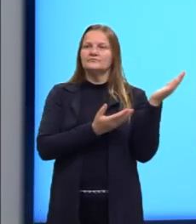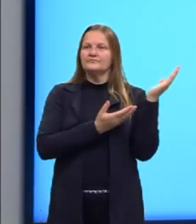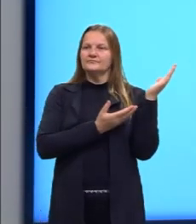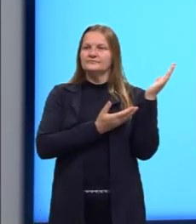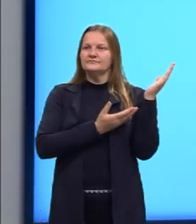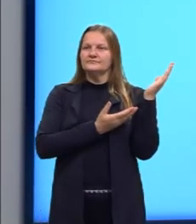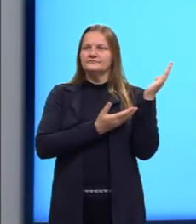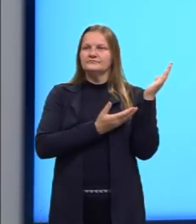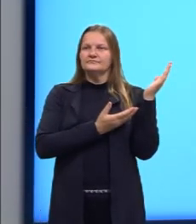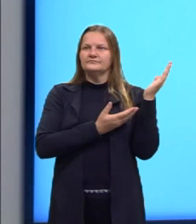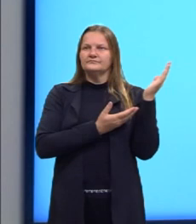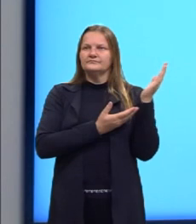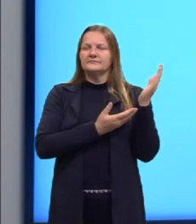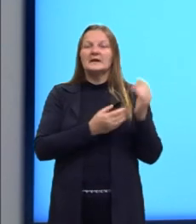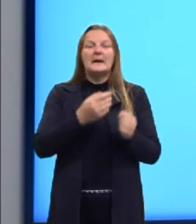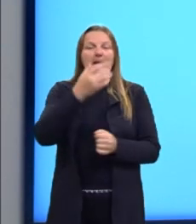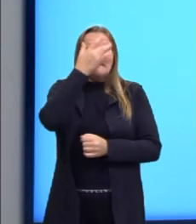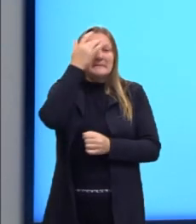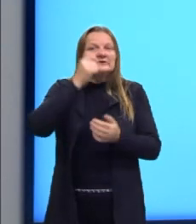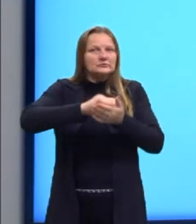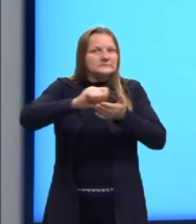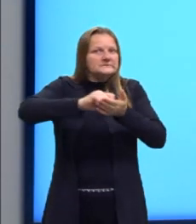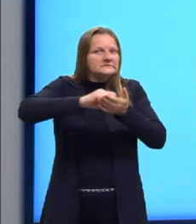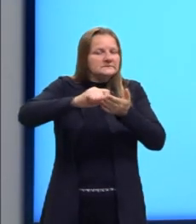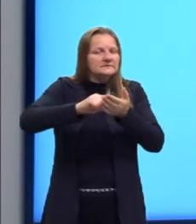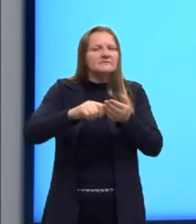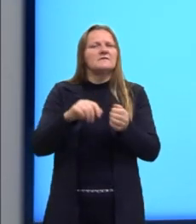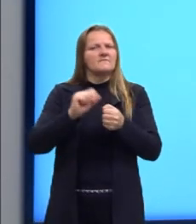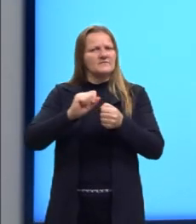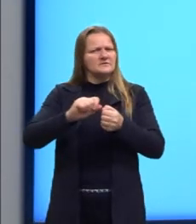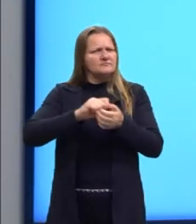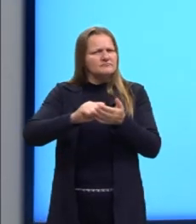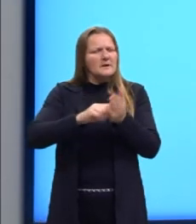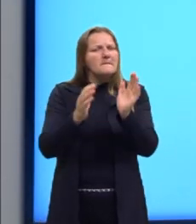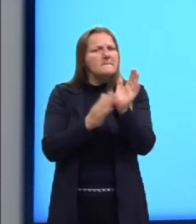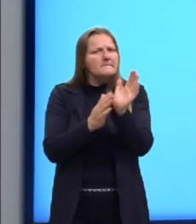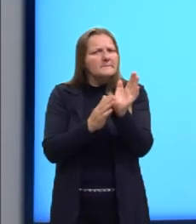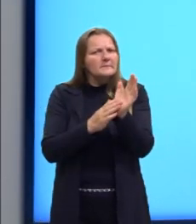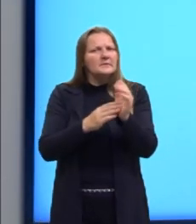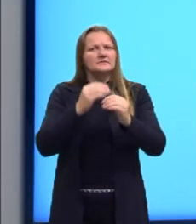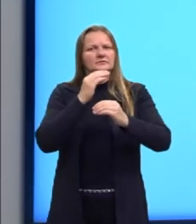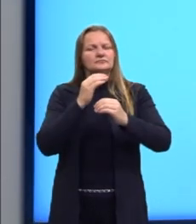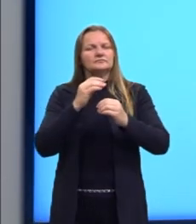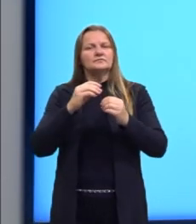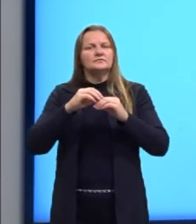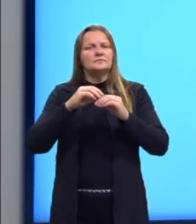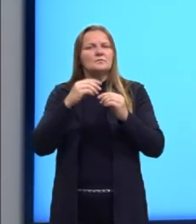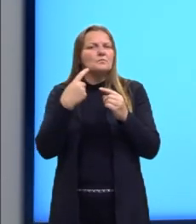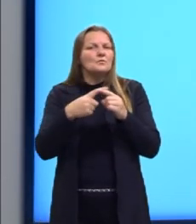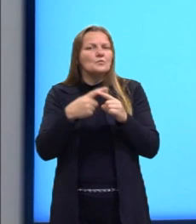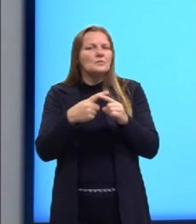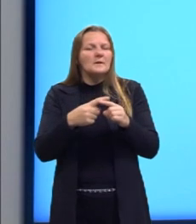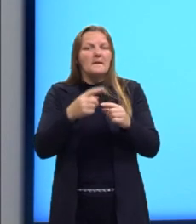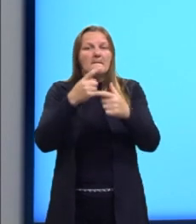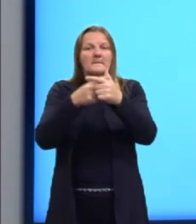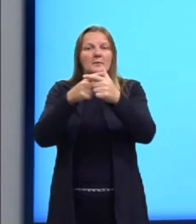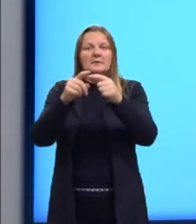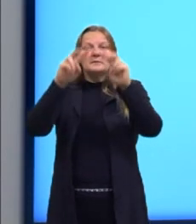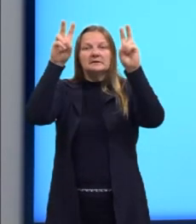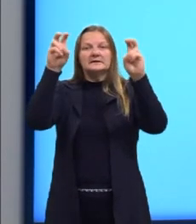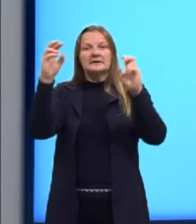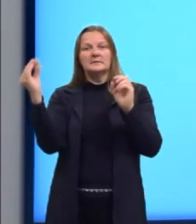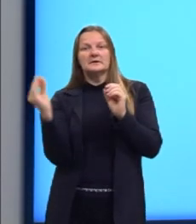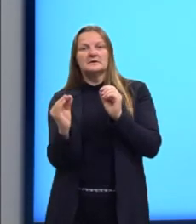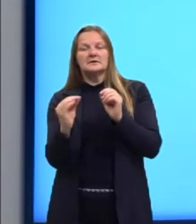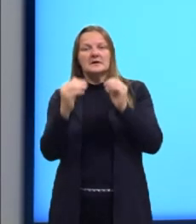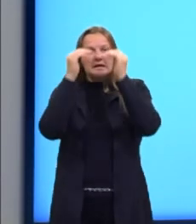O participante precisa elaborar proposta de intervenção para o problema abordado,